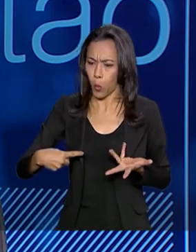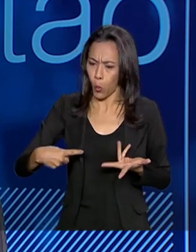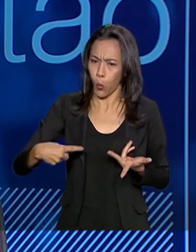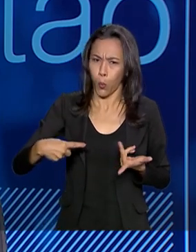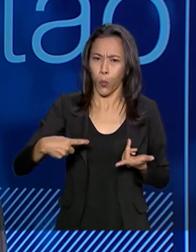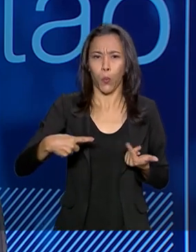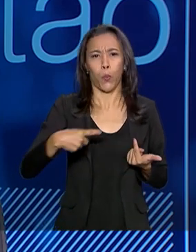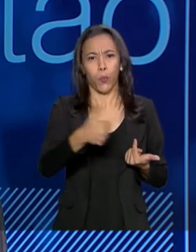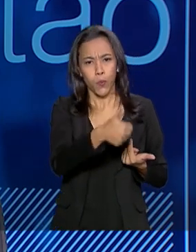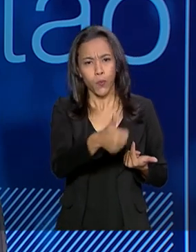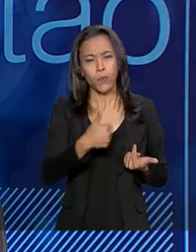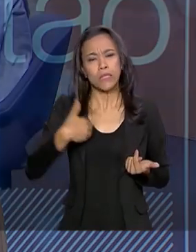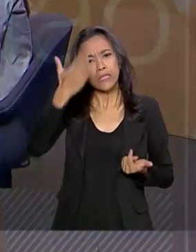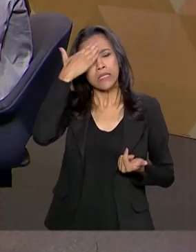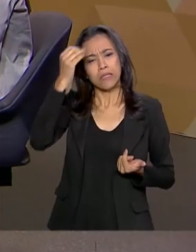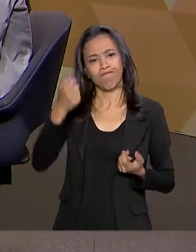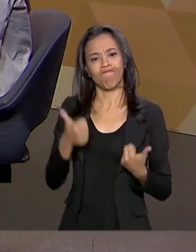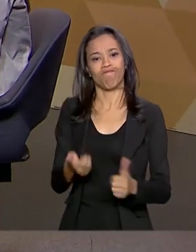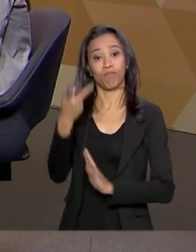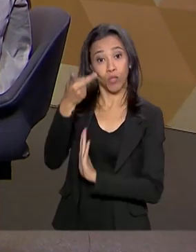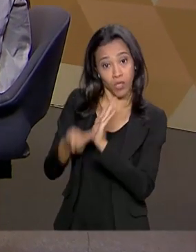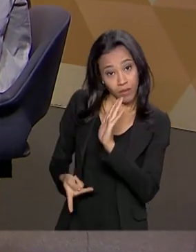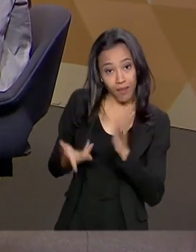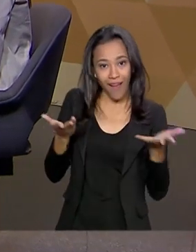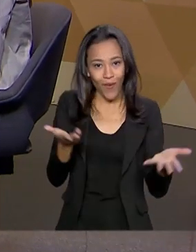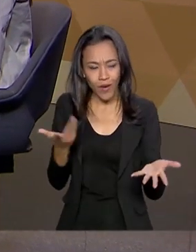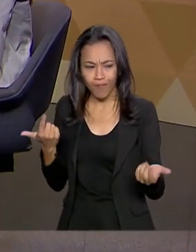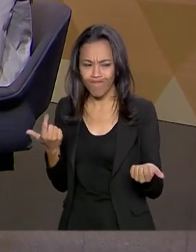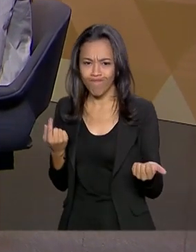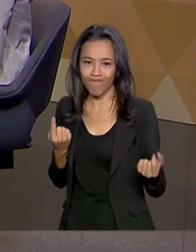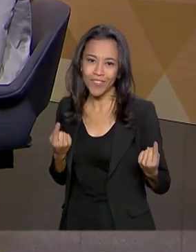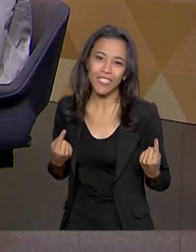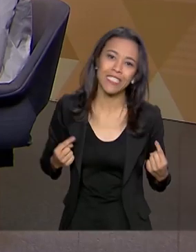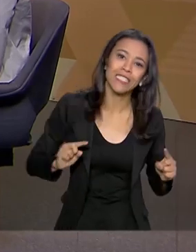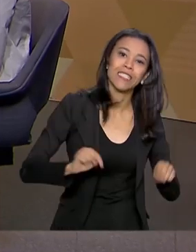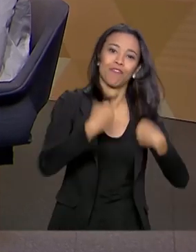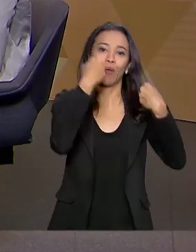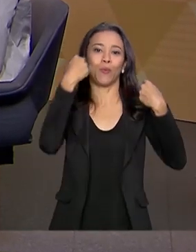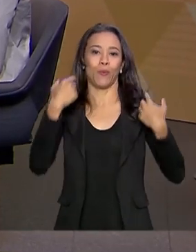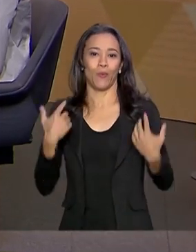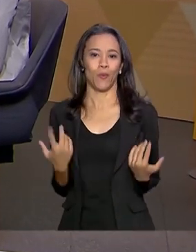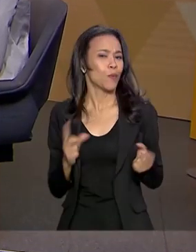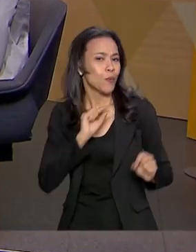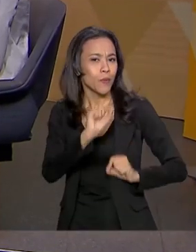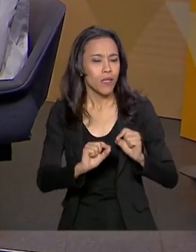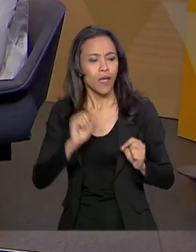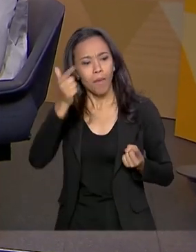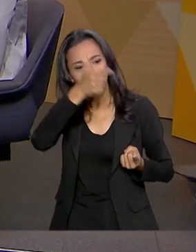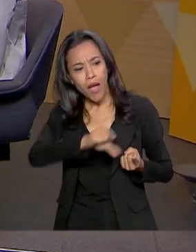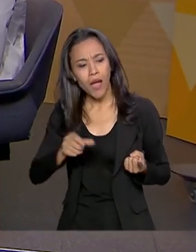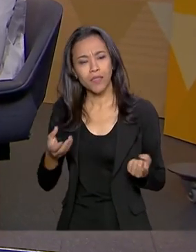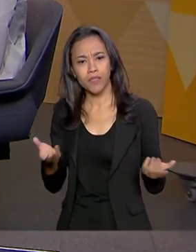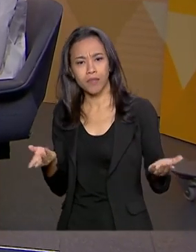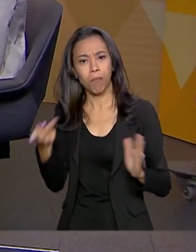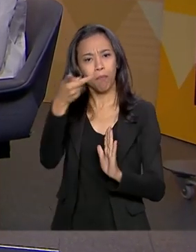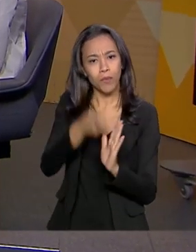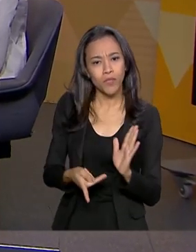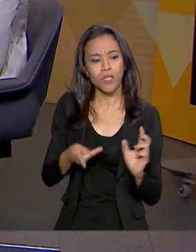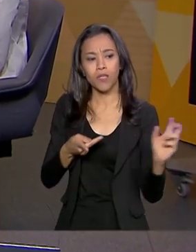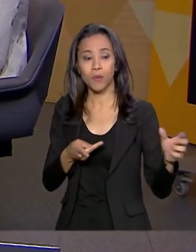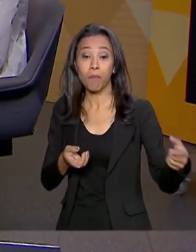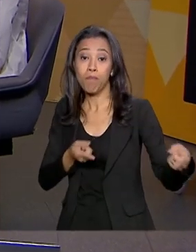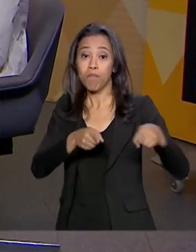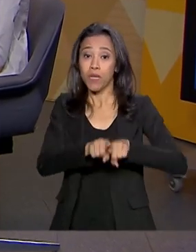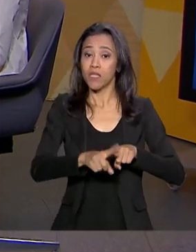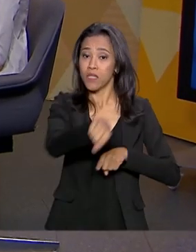velocidade em alguns projetos, acho que é o momento de atacar algo mais desafiador, ou seja, de incluir também na carteira parcerias com a iniciativa